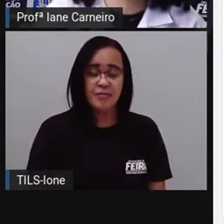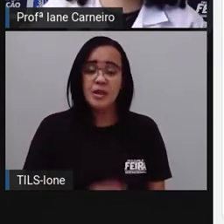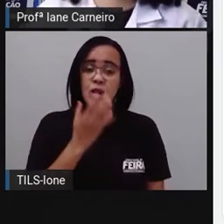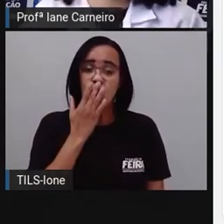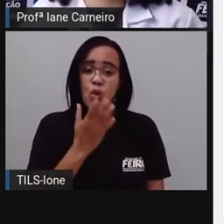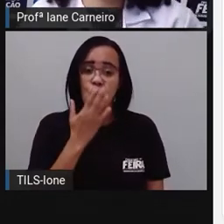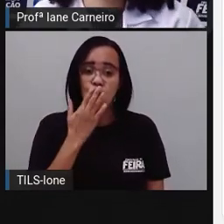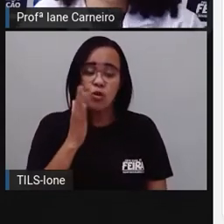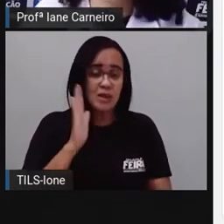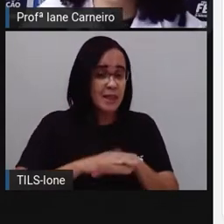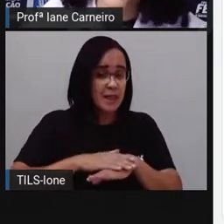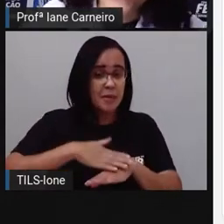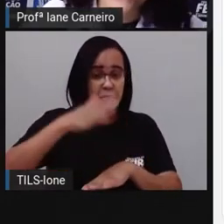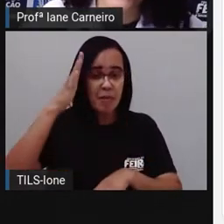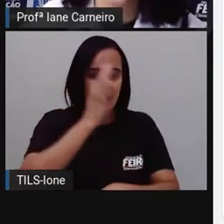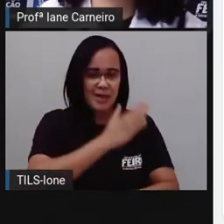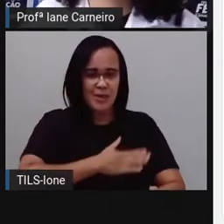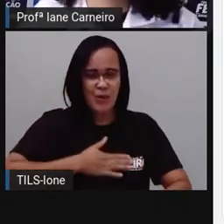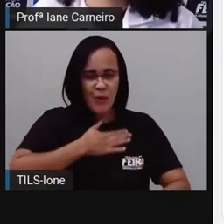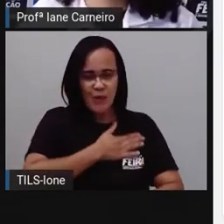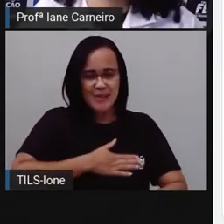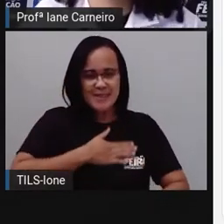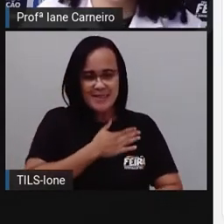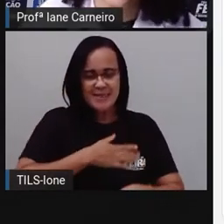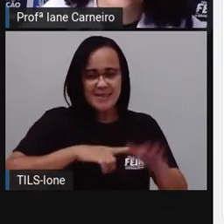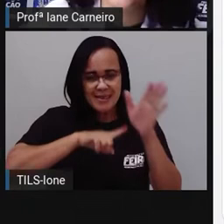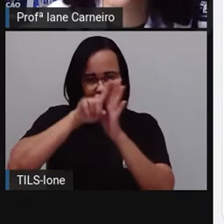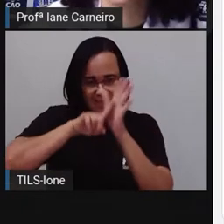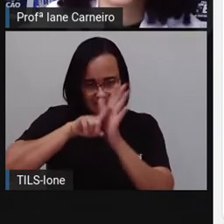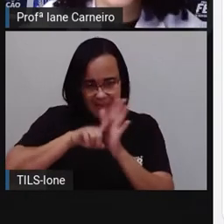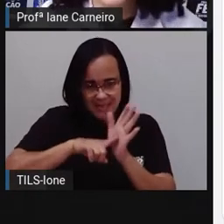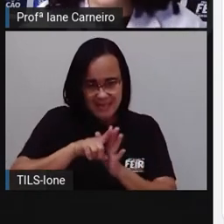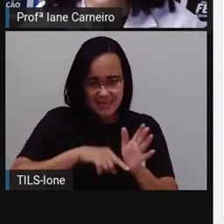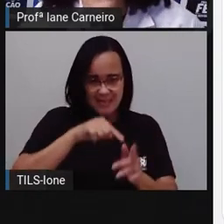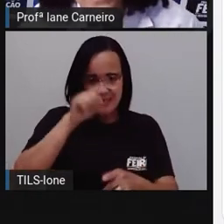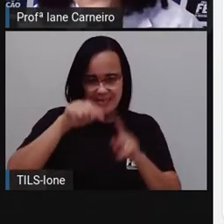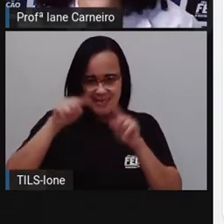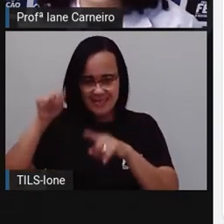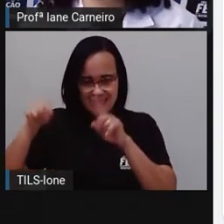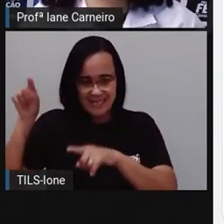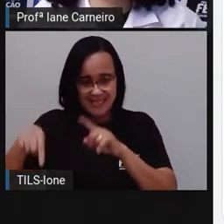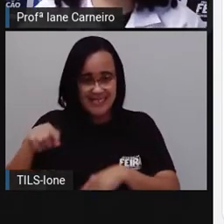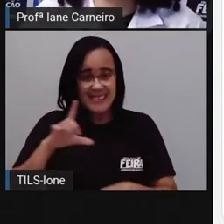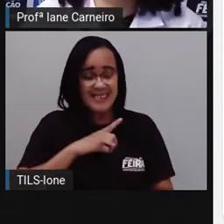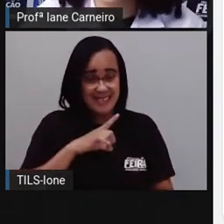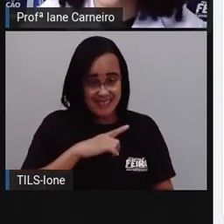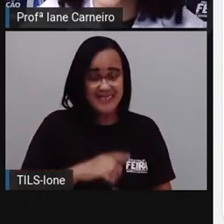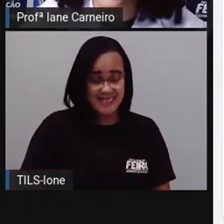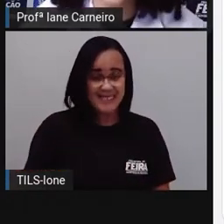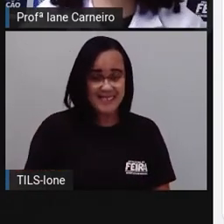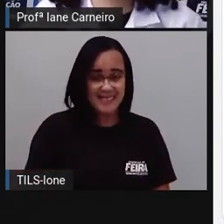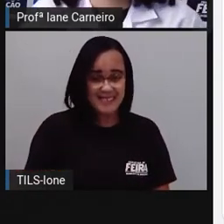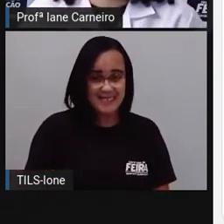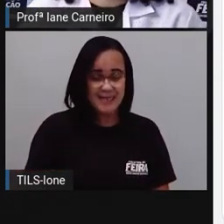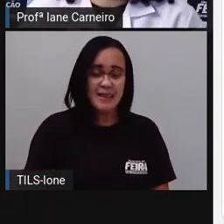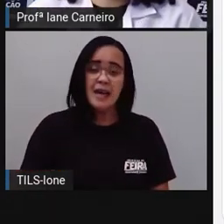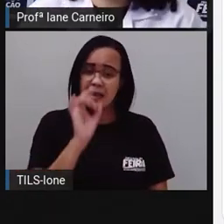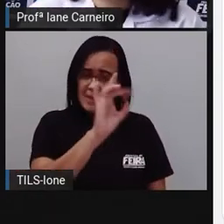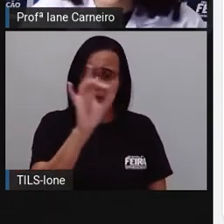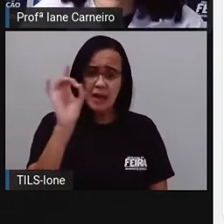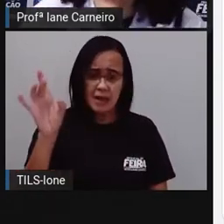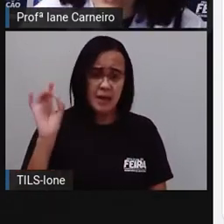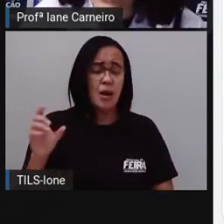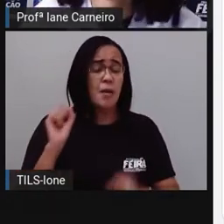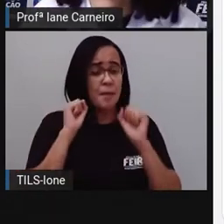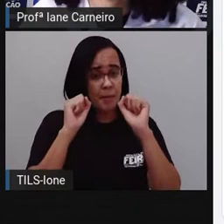Gostamos. É o título da pesquisa que nós estamos realizando. E cada um faz, né? Com o nome dos seus familiares. Pode